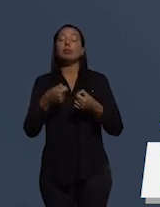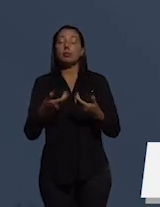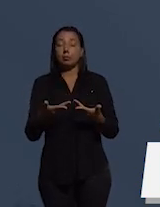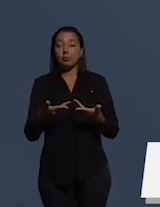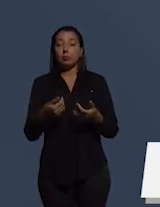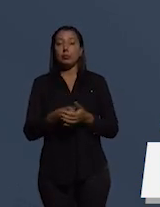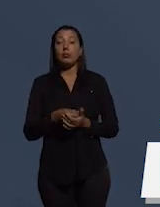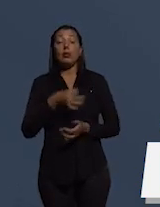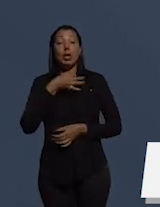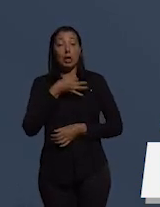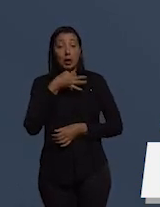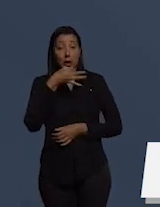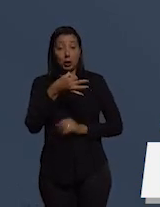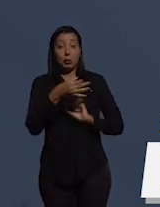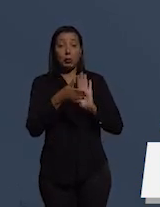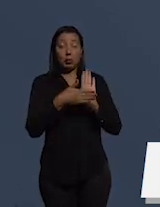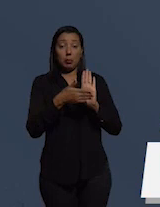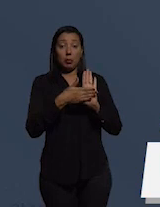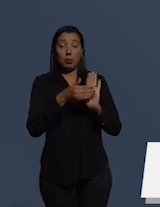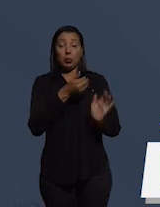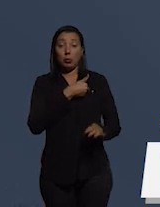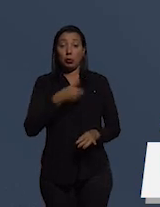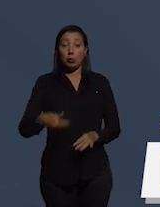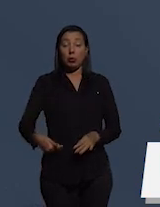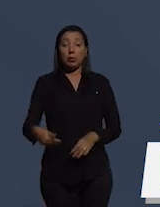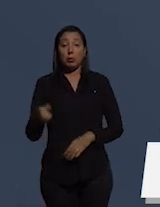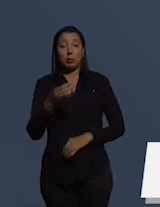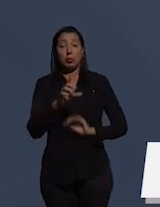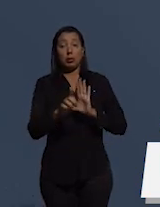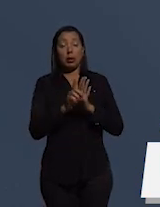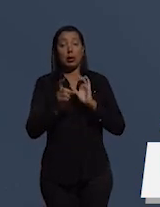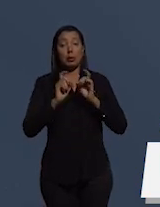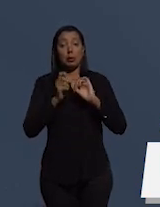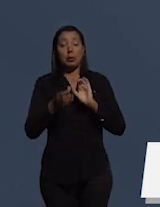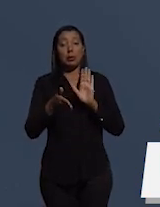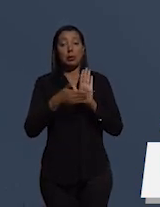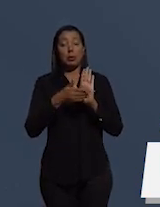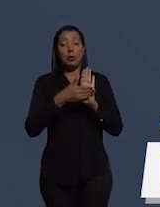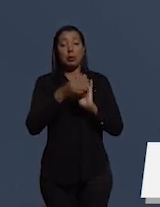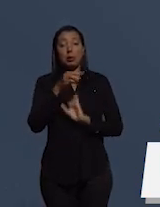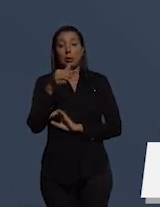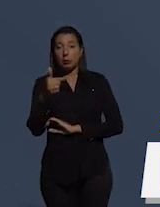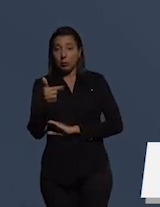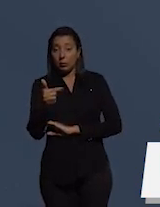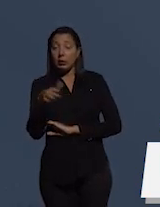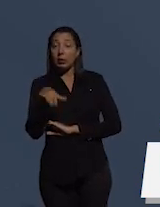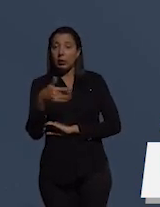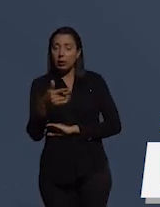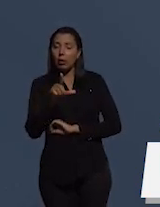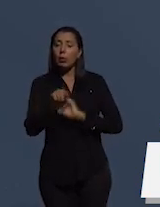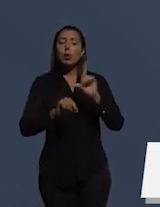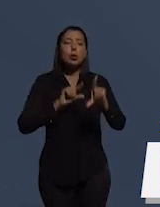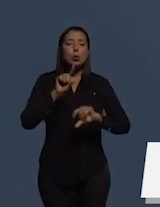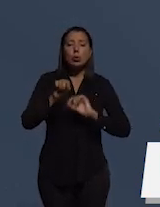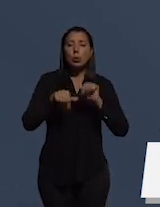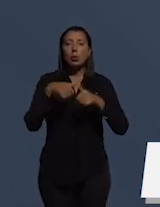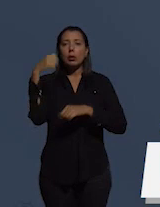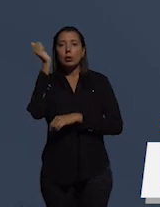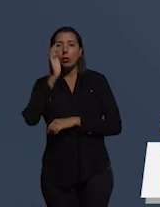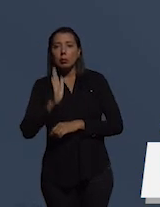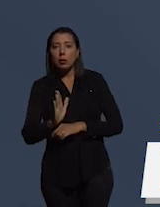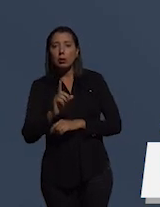críticas à proposta de governo para a reforma administrativa PQ-32 e alternativas para um Brasil